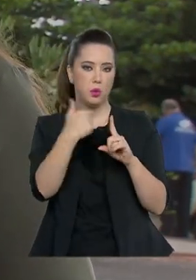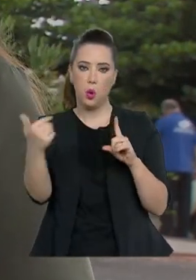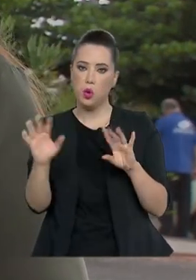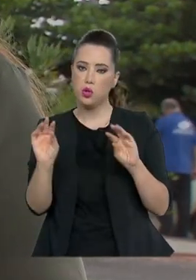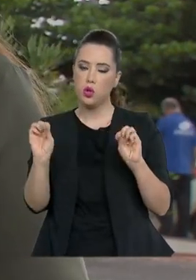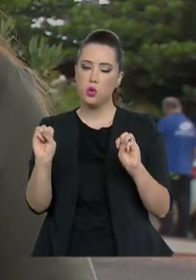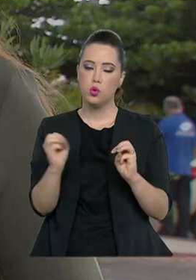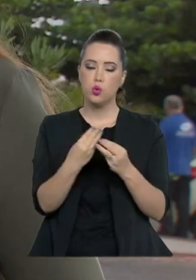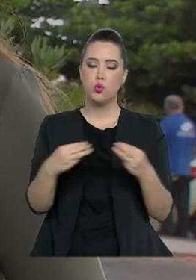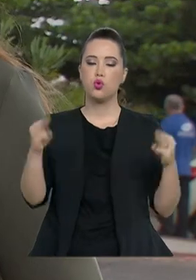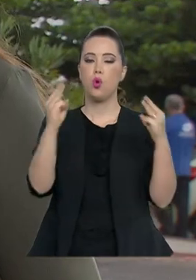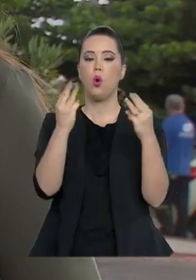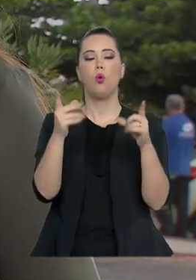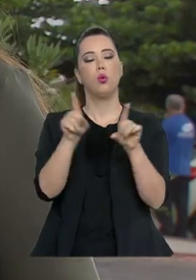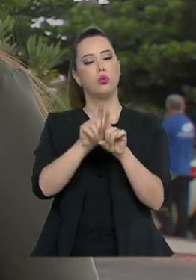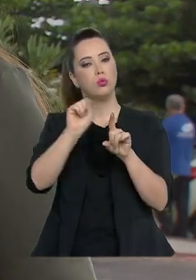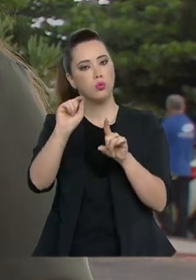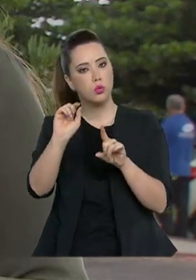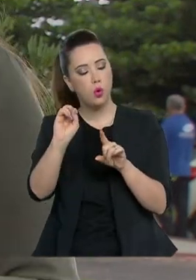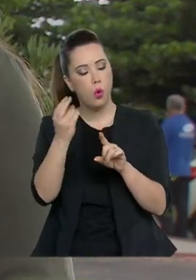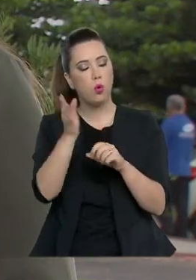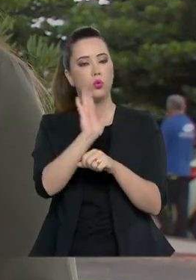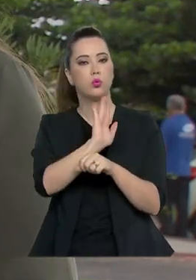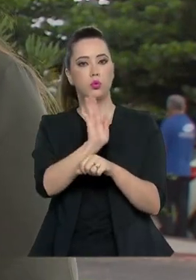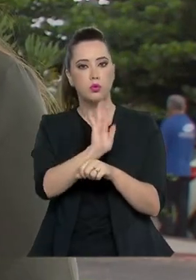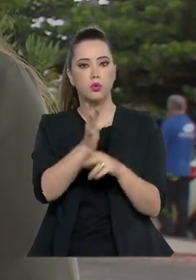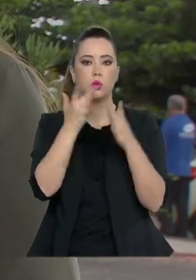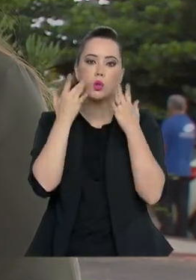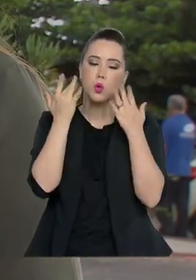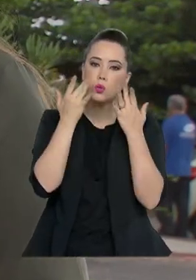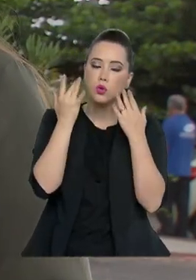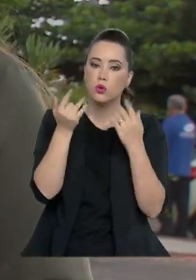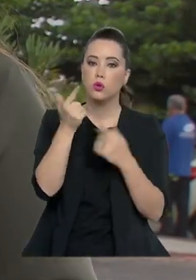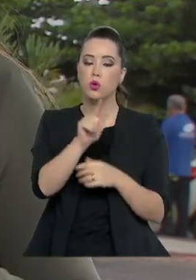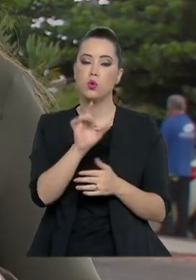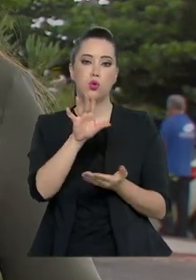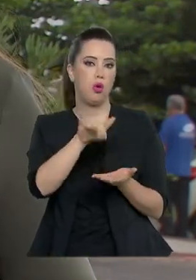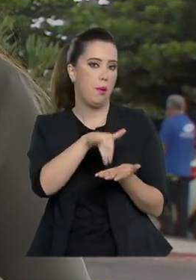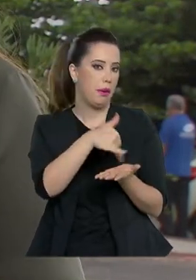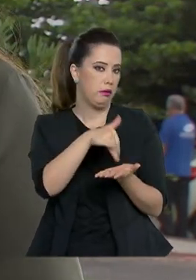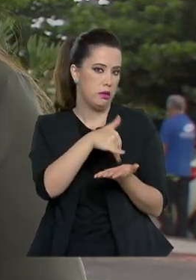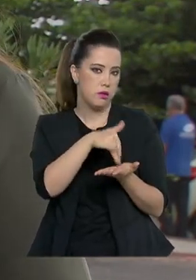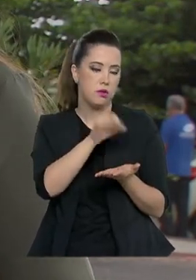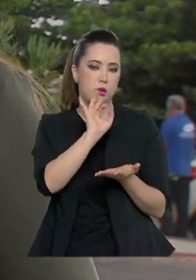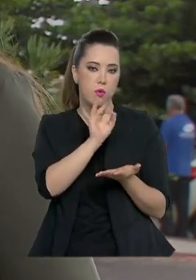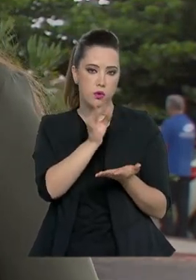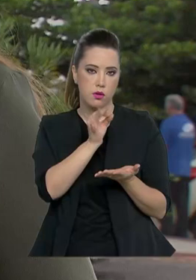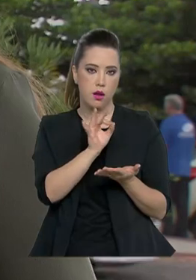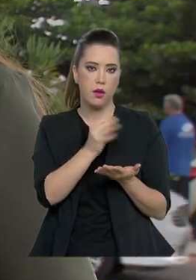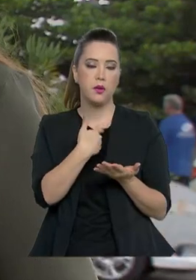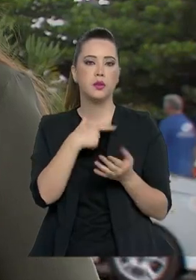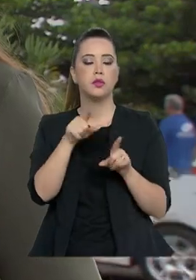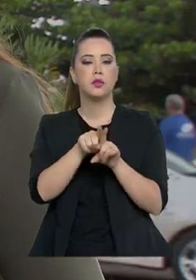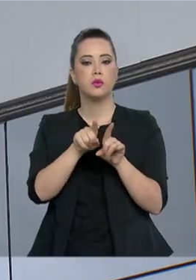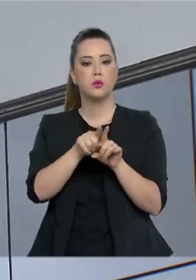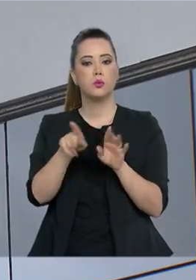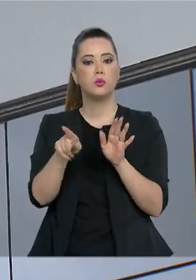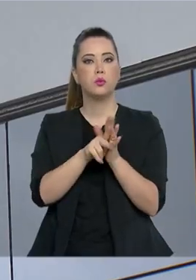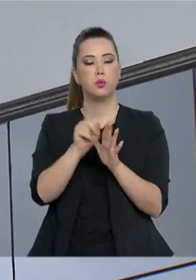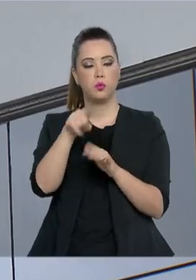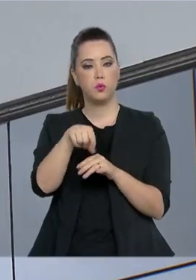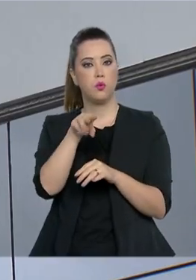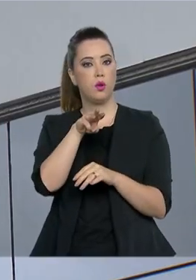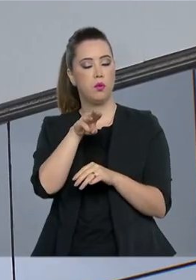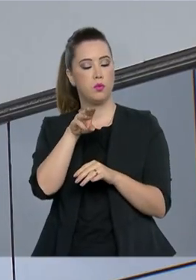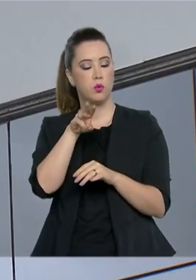teatro e outros eventos culturais. Basta estar matriculado e com os dados no sistema educacional brasileiro. Com